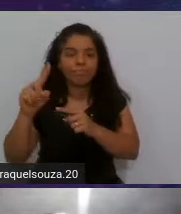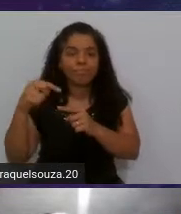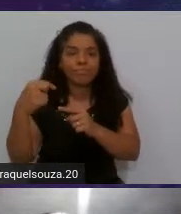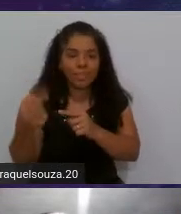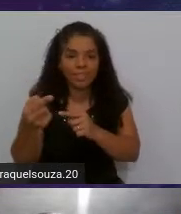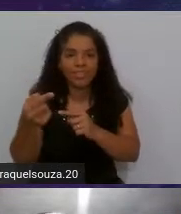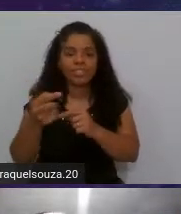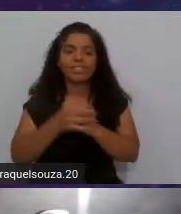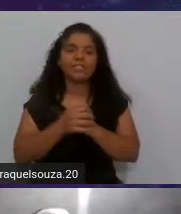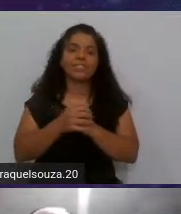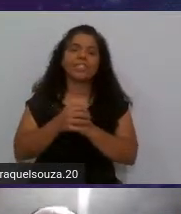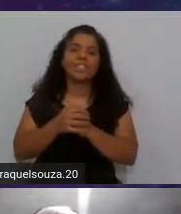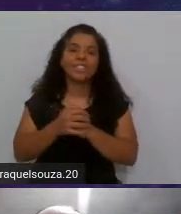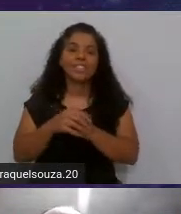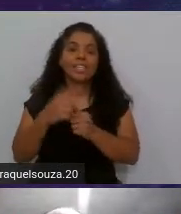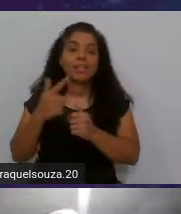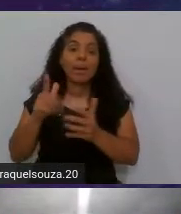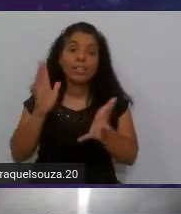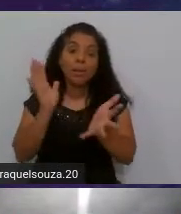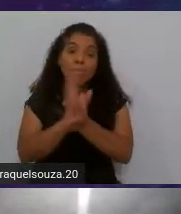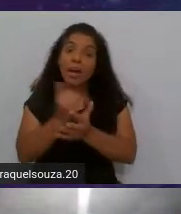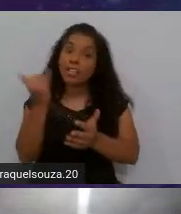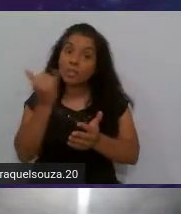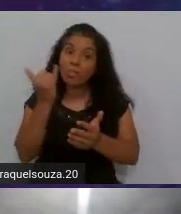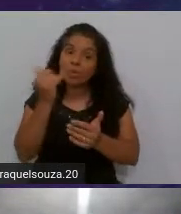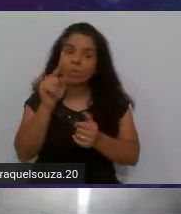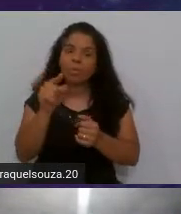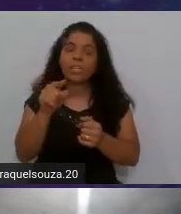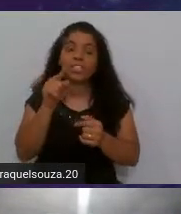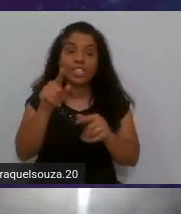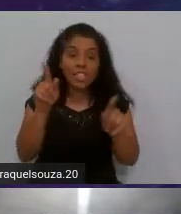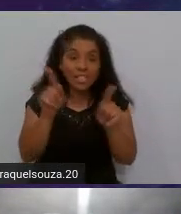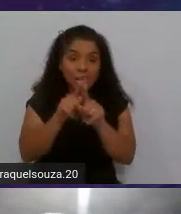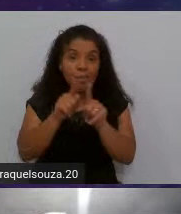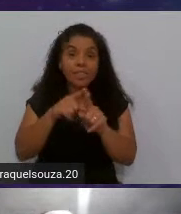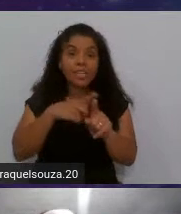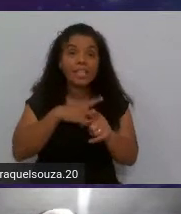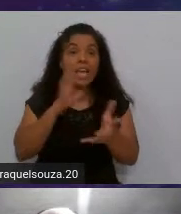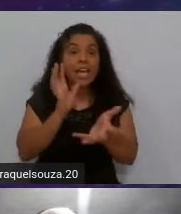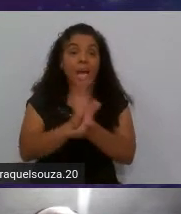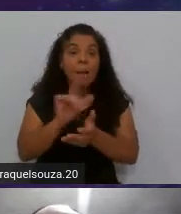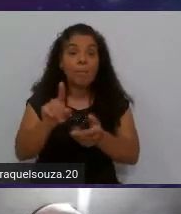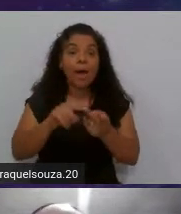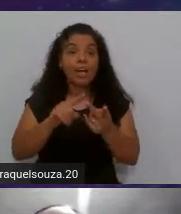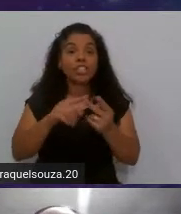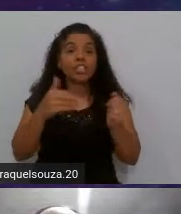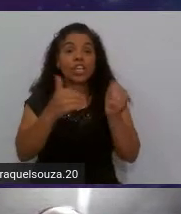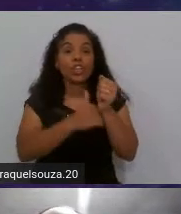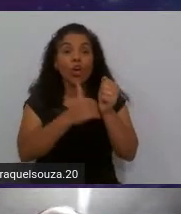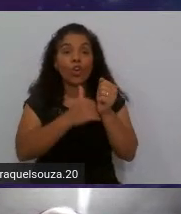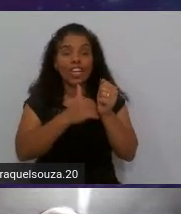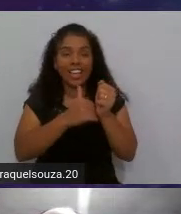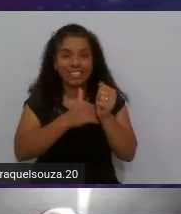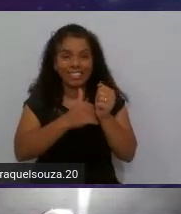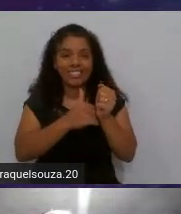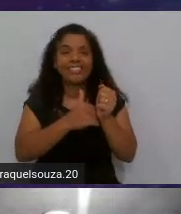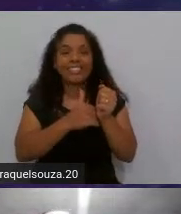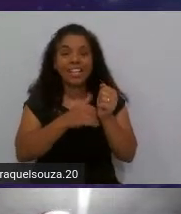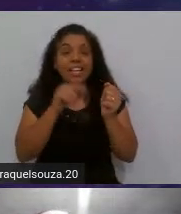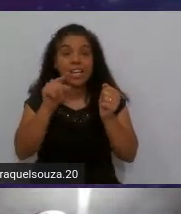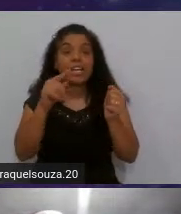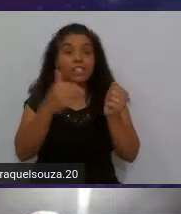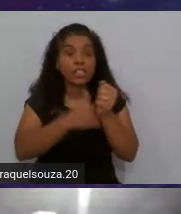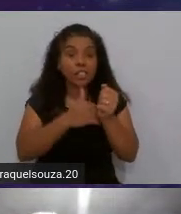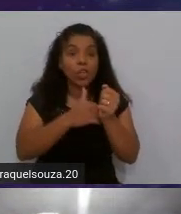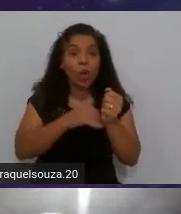mais uma parte muito importante aqui você tem a parte de token esse token você vai pegar